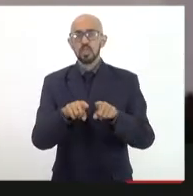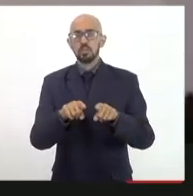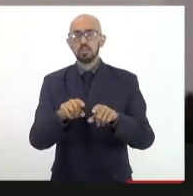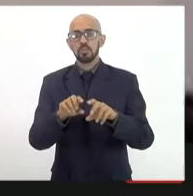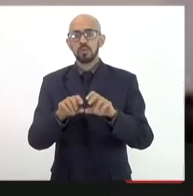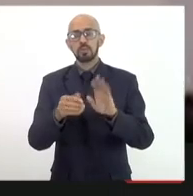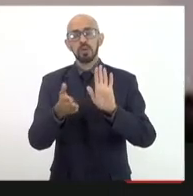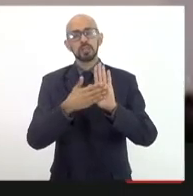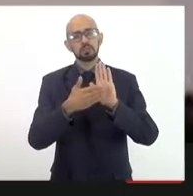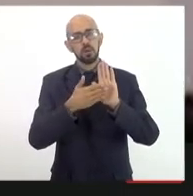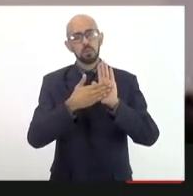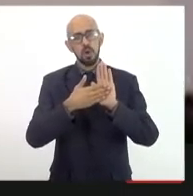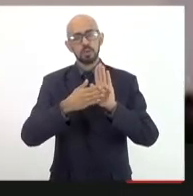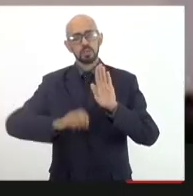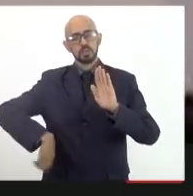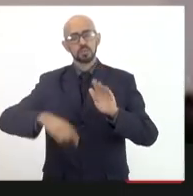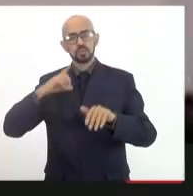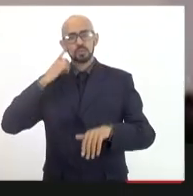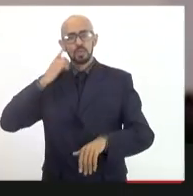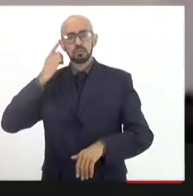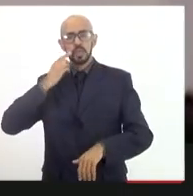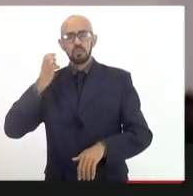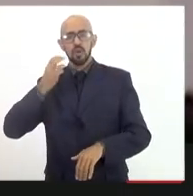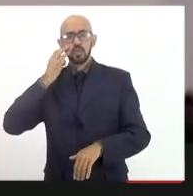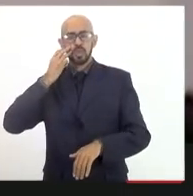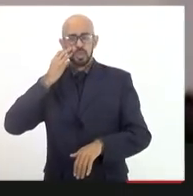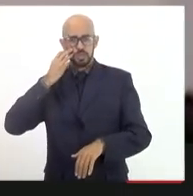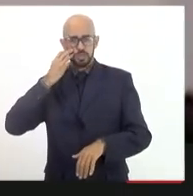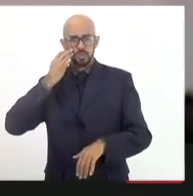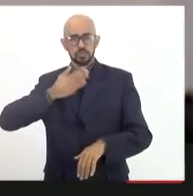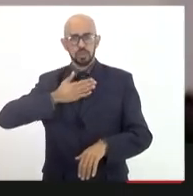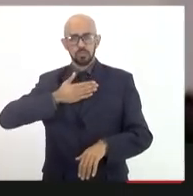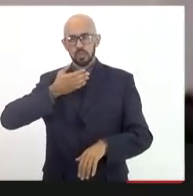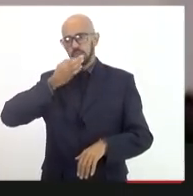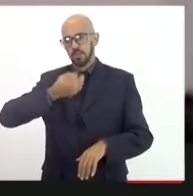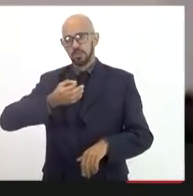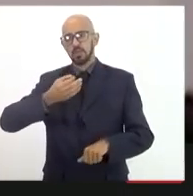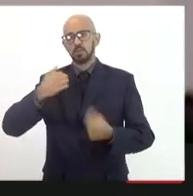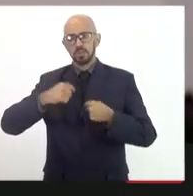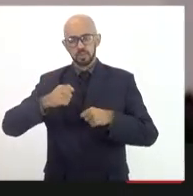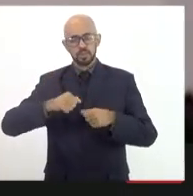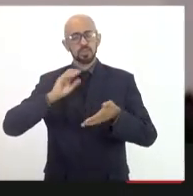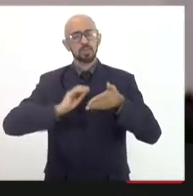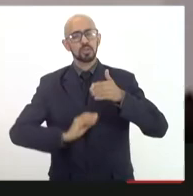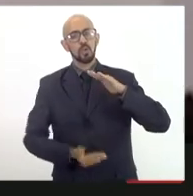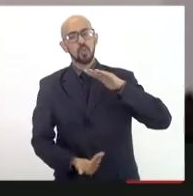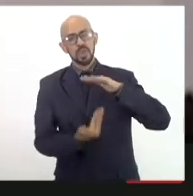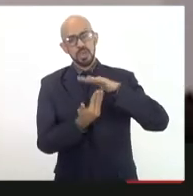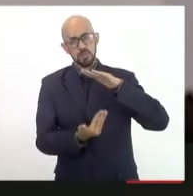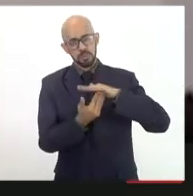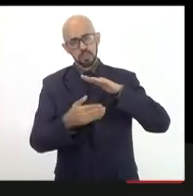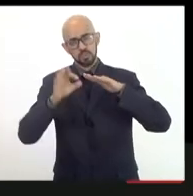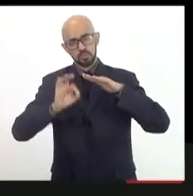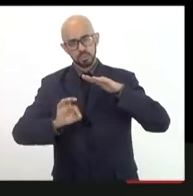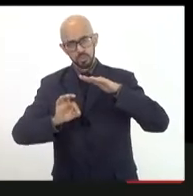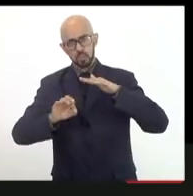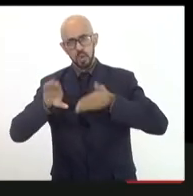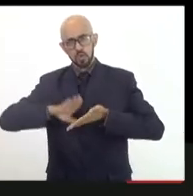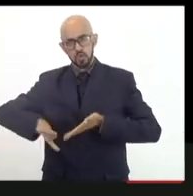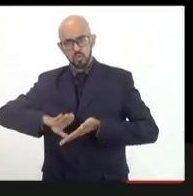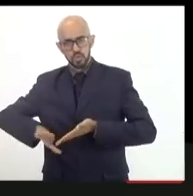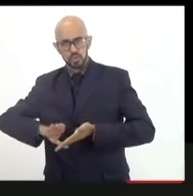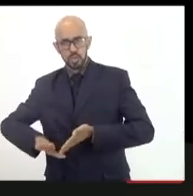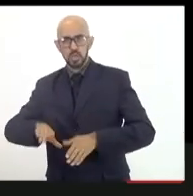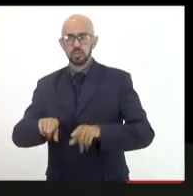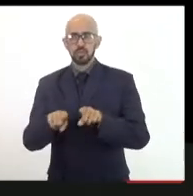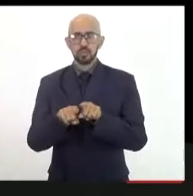Valdeck, eu acho que a gente deveria incluir a questão do custeio com uma limitação percentual, a questão da calamidade eu acho